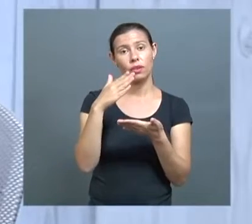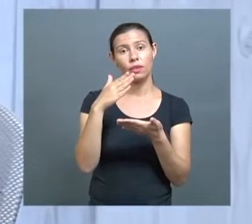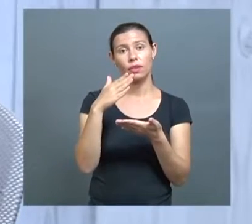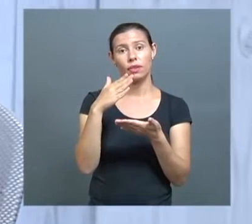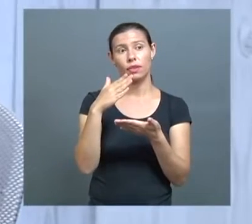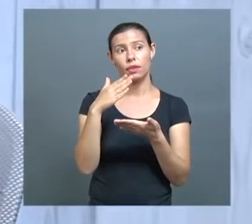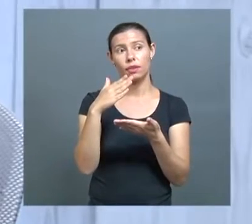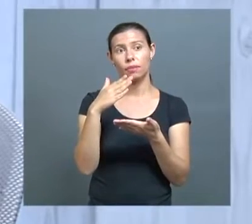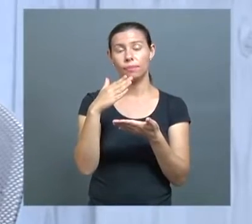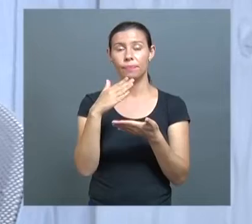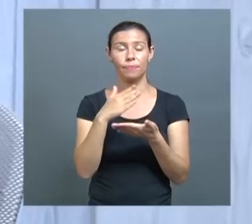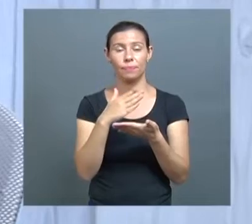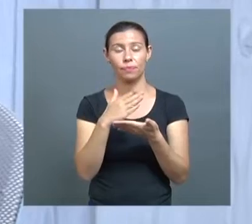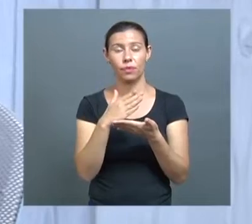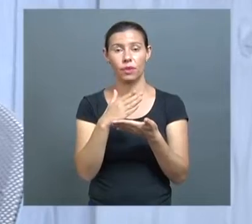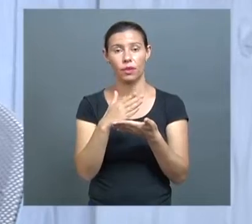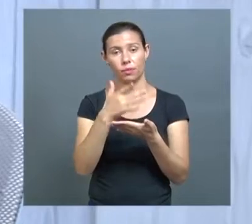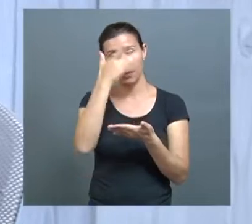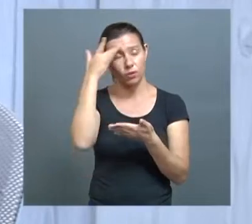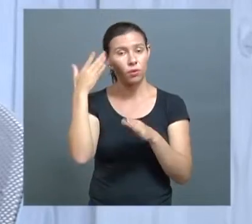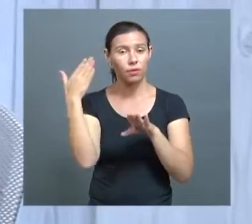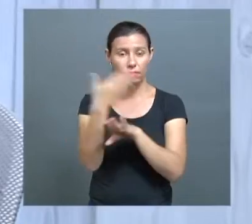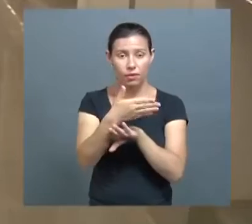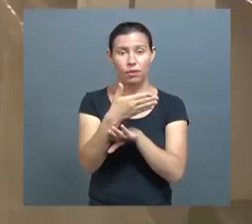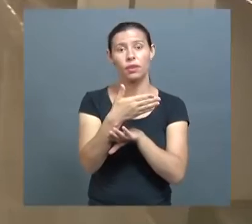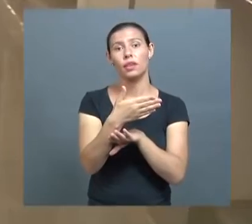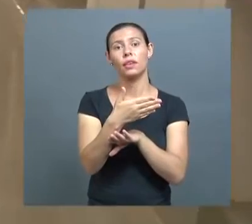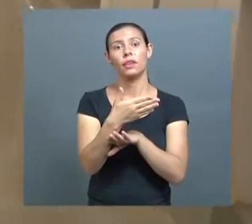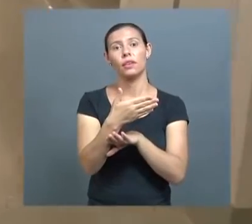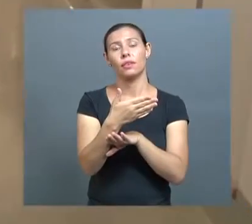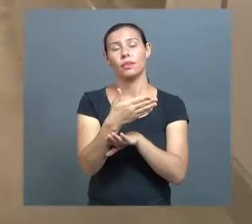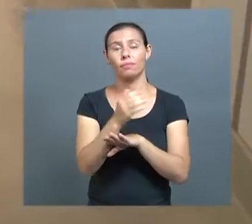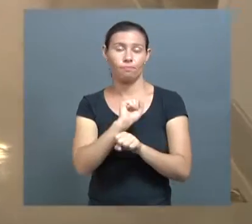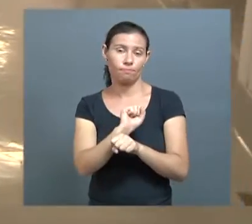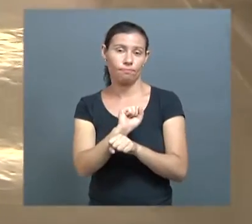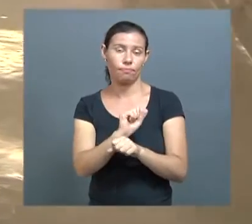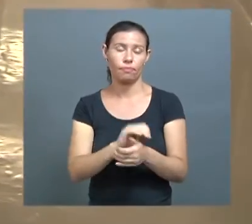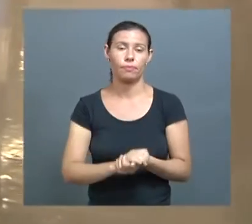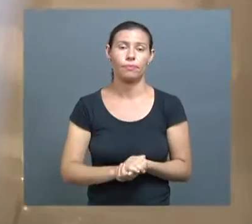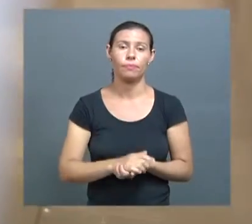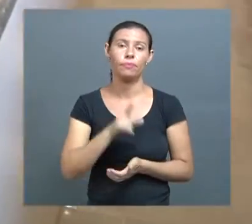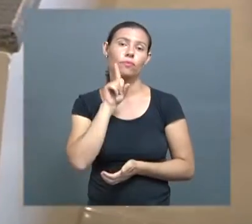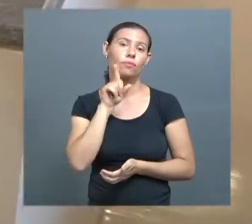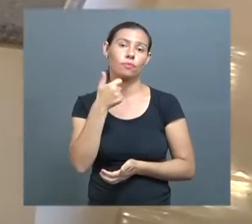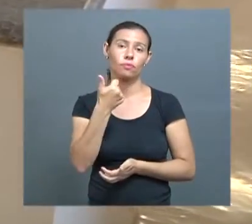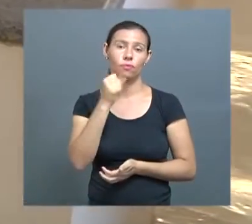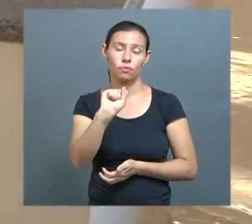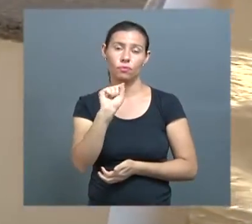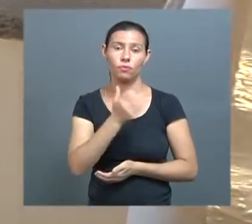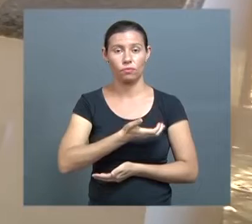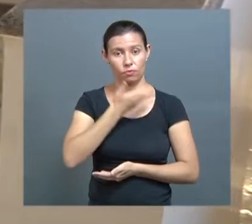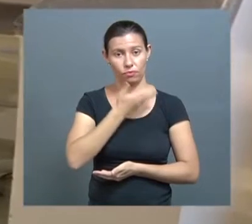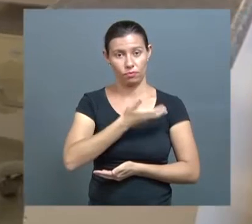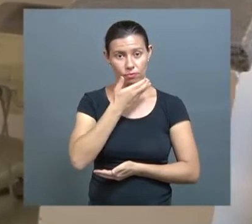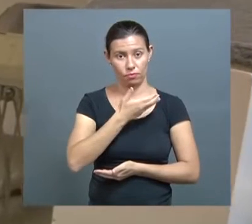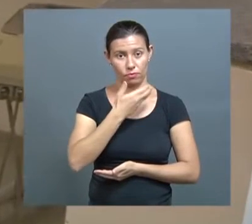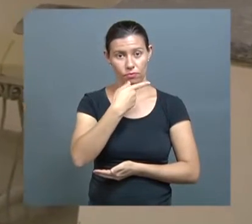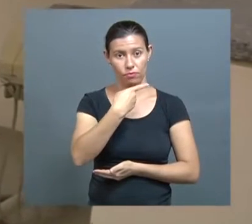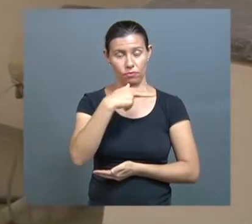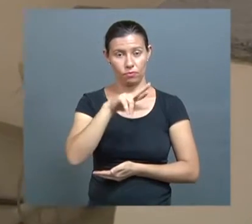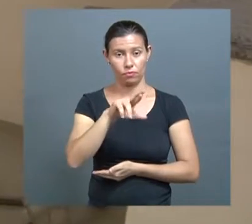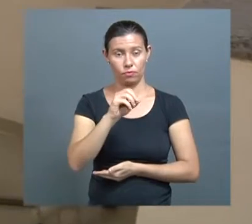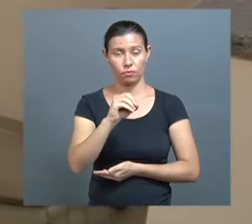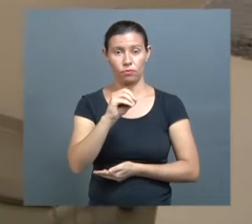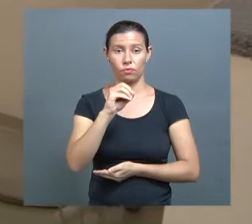federal e afeta também os estudantes. Desde o dia 18 de dezembro, o serviço do pronto-socorro